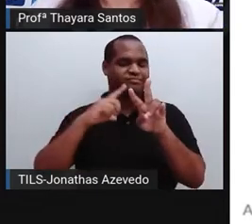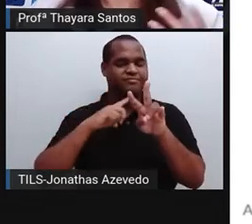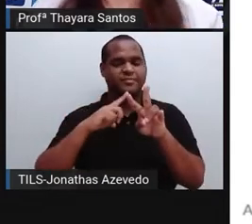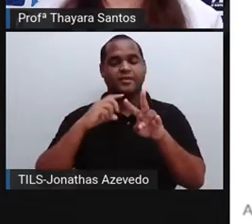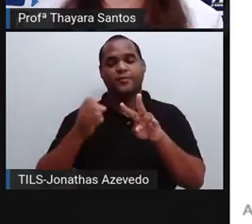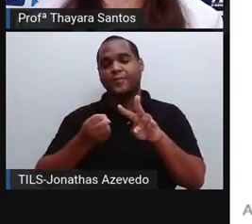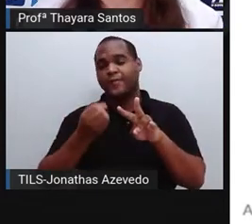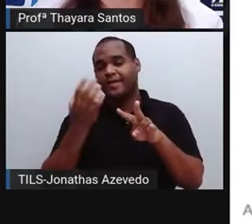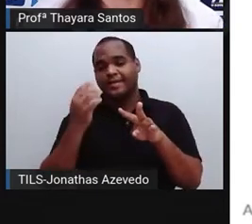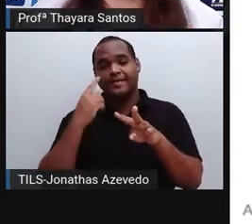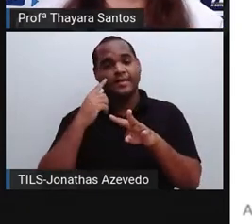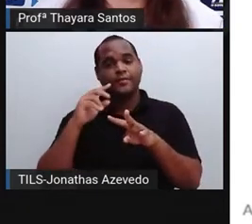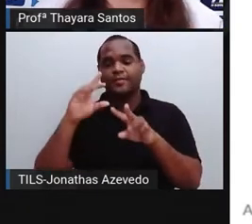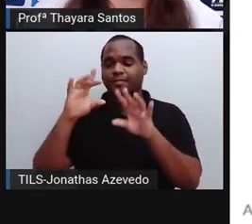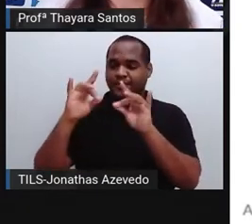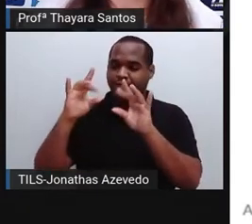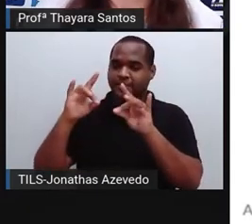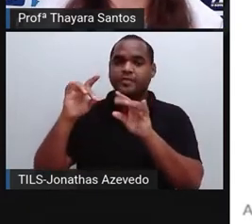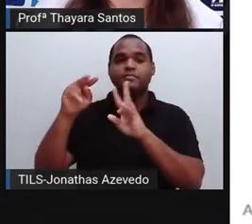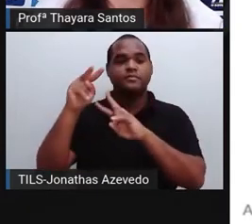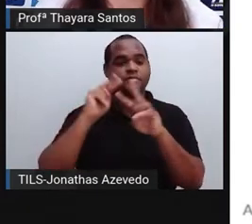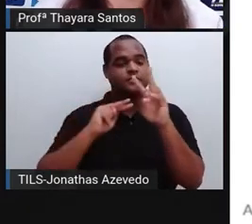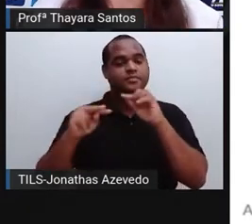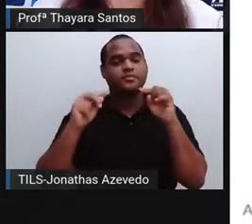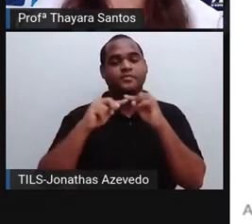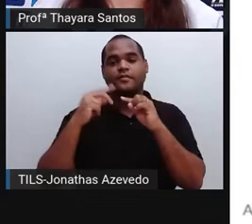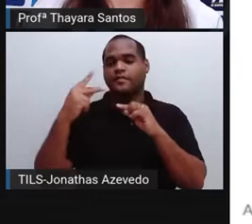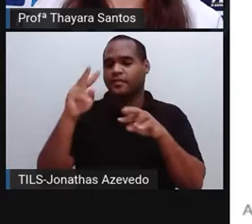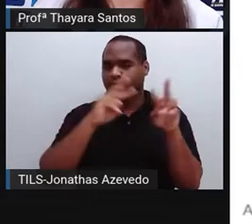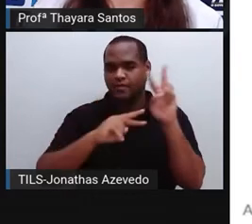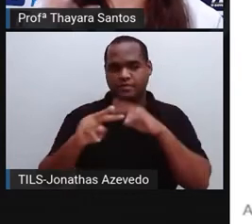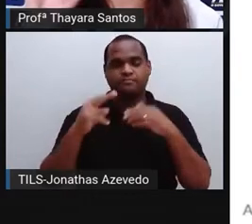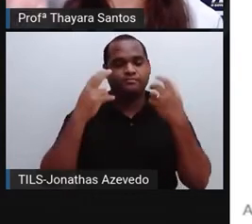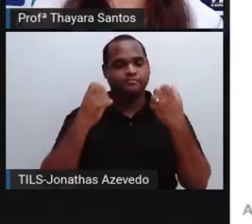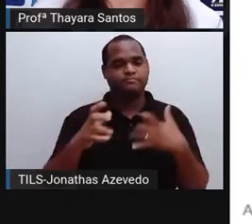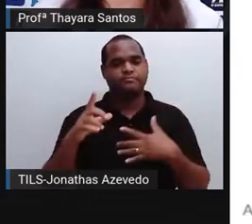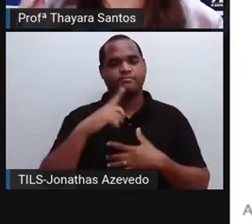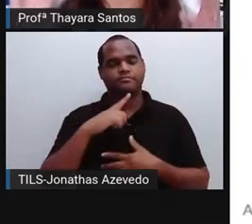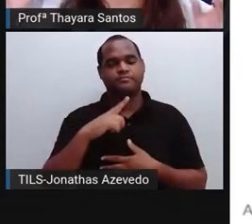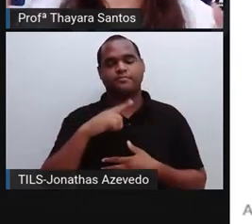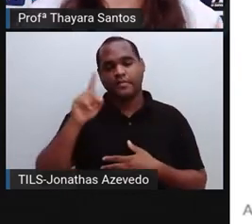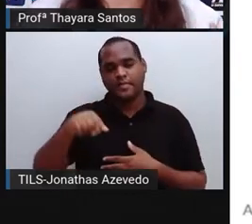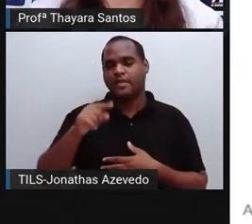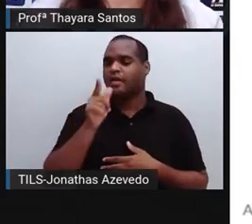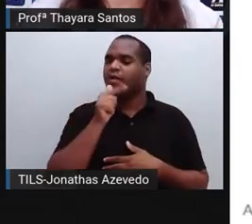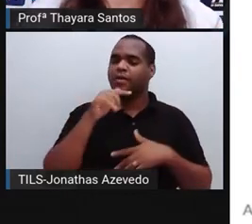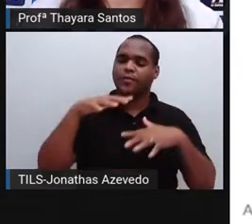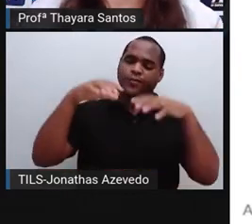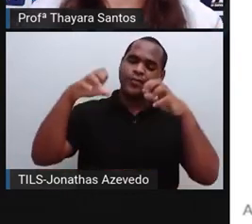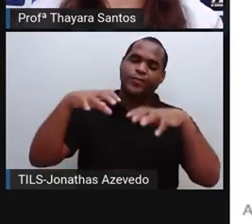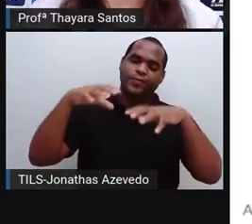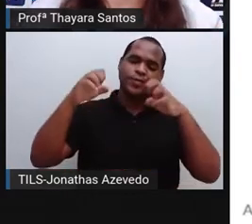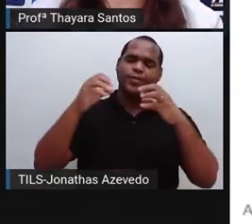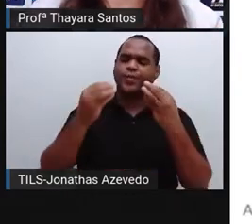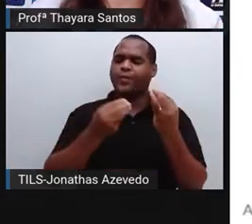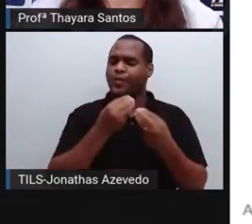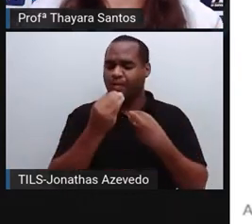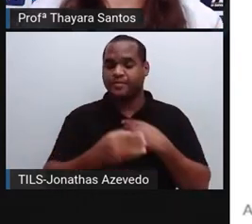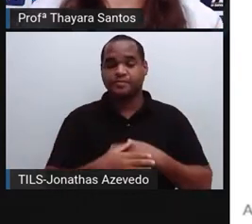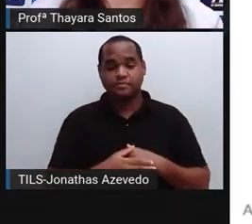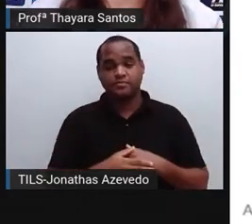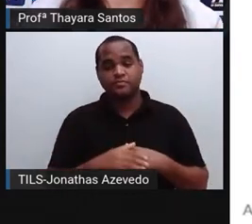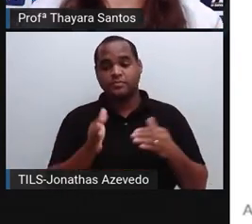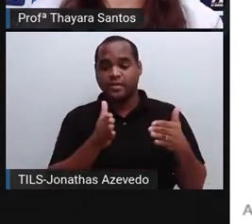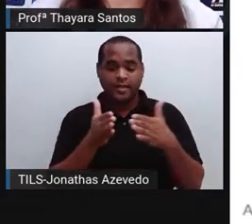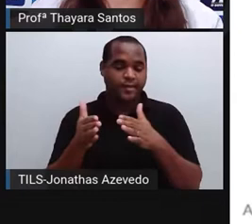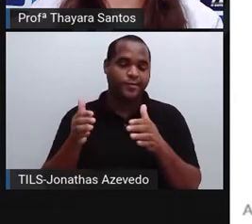Essa umidade, essa umidade relativa do ar, diz respeito a justamente essa água que evapora. E a água que evapora, dos